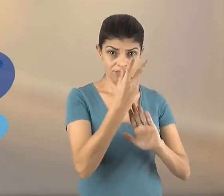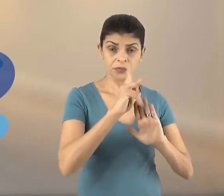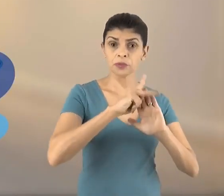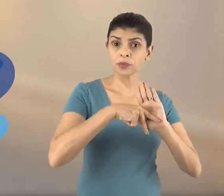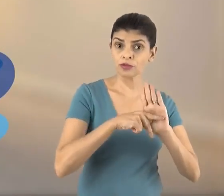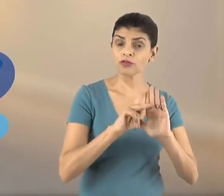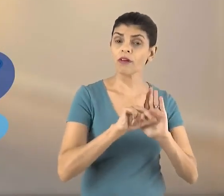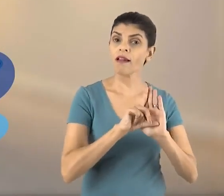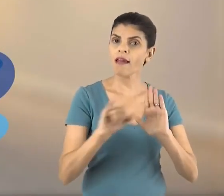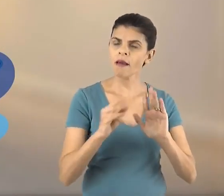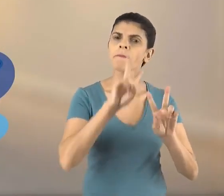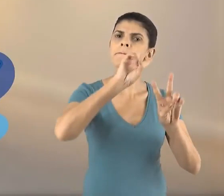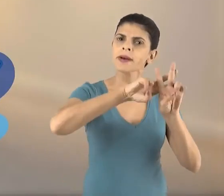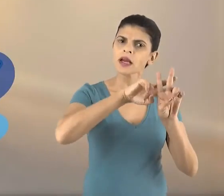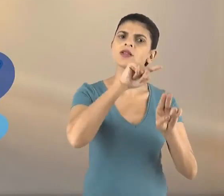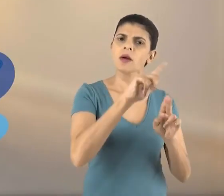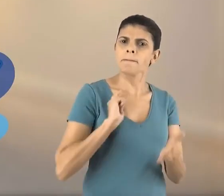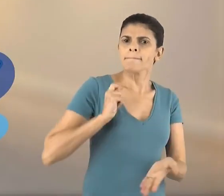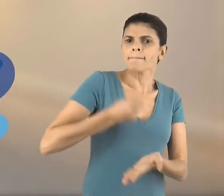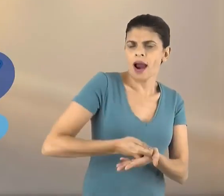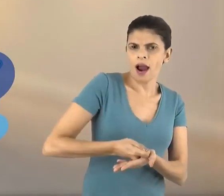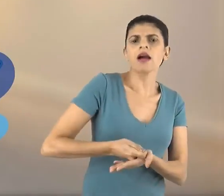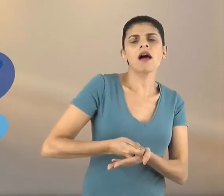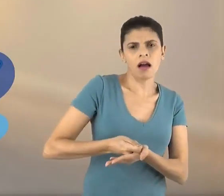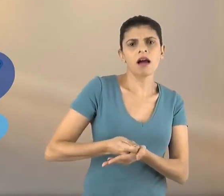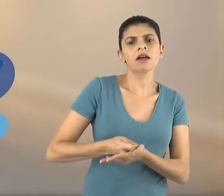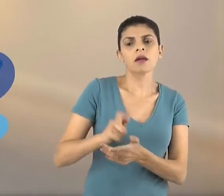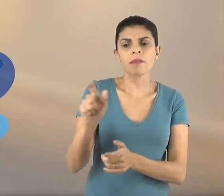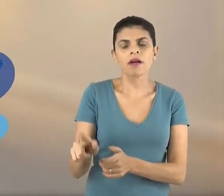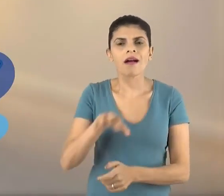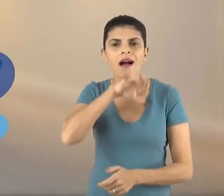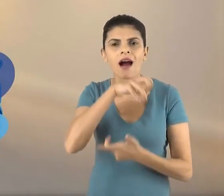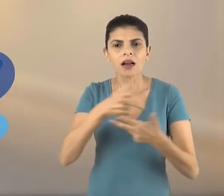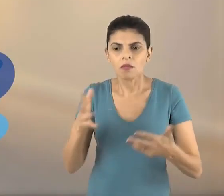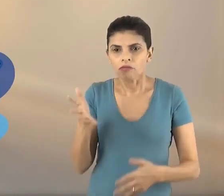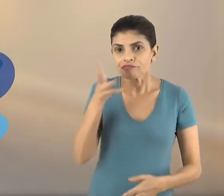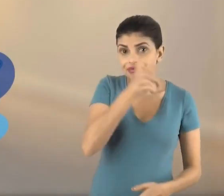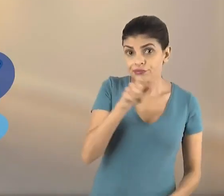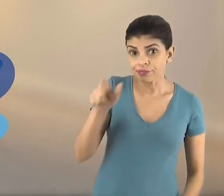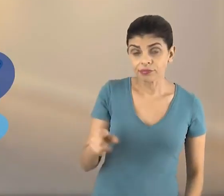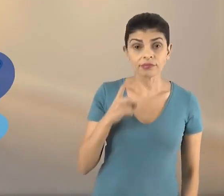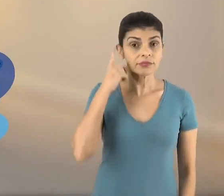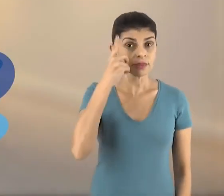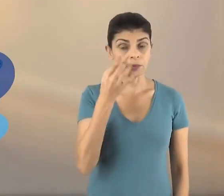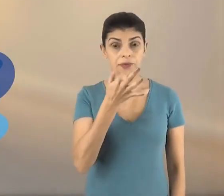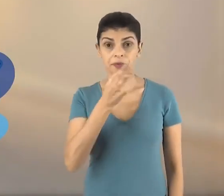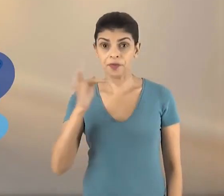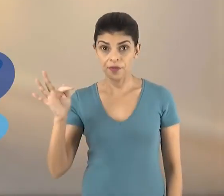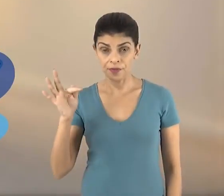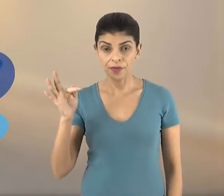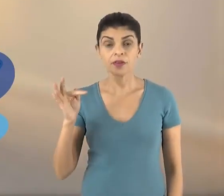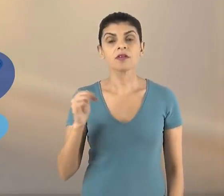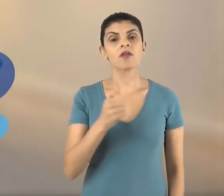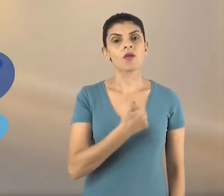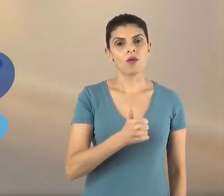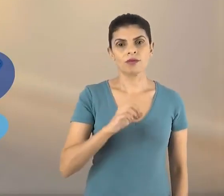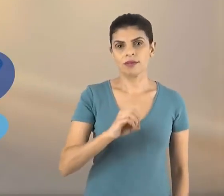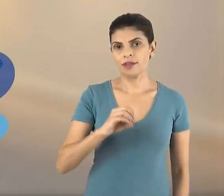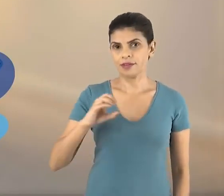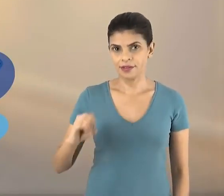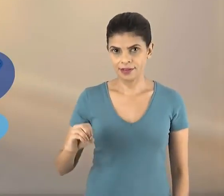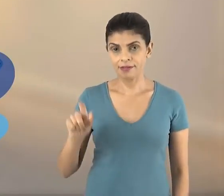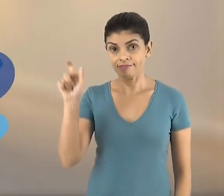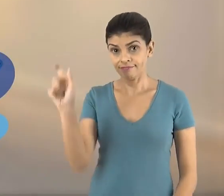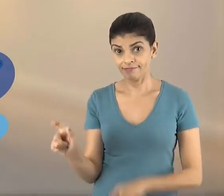preso e pagar pelo tratamento e a hospedagem do animal resgatado. Para deputado federal, 1100.